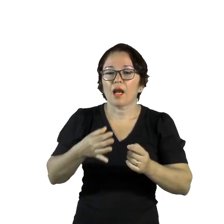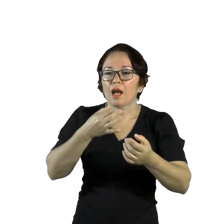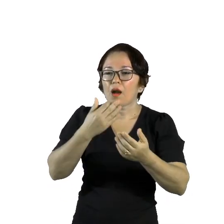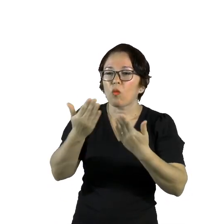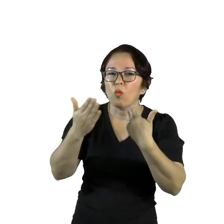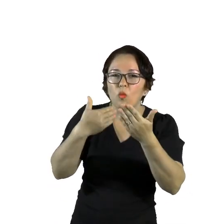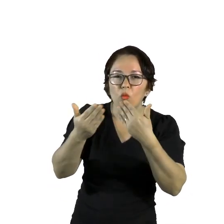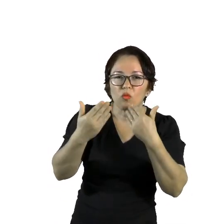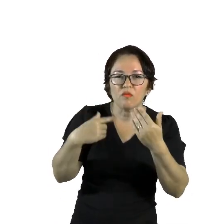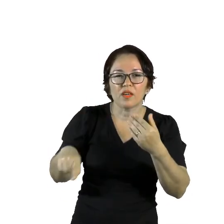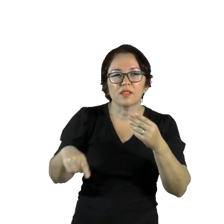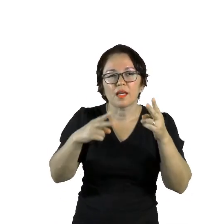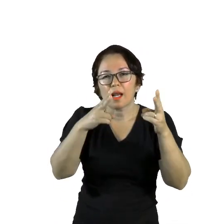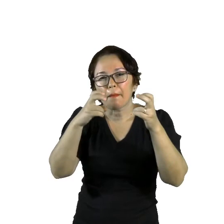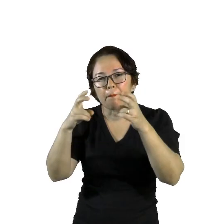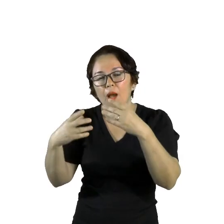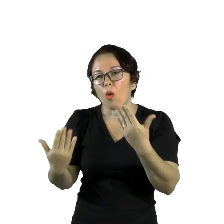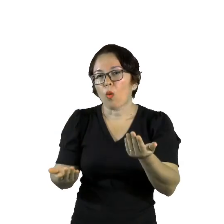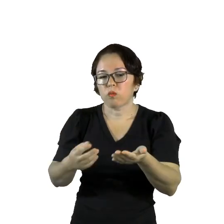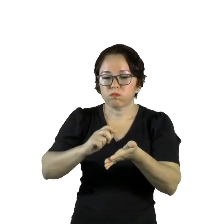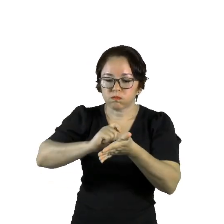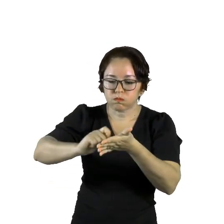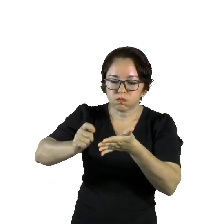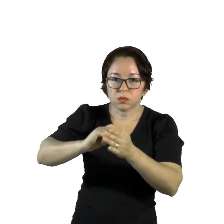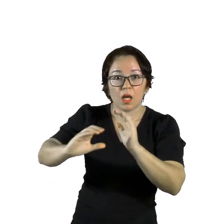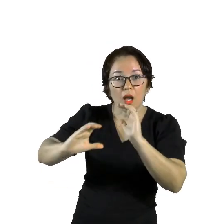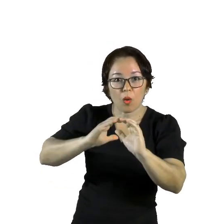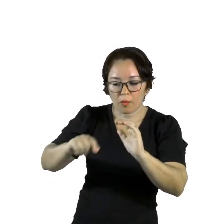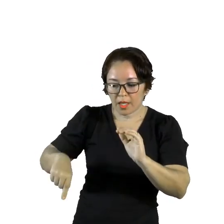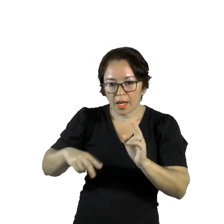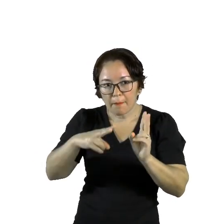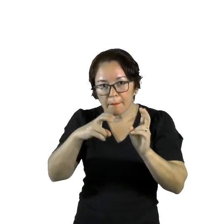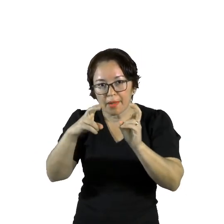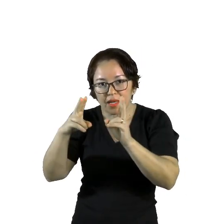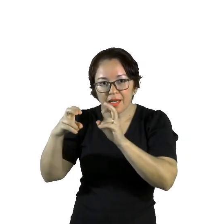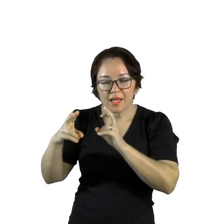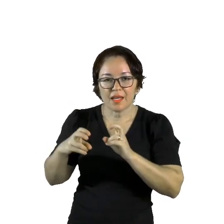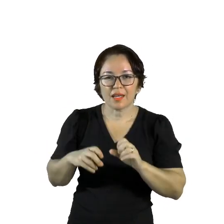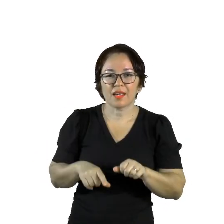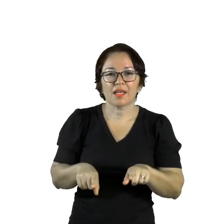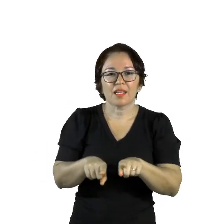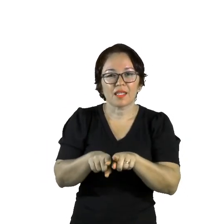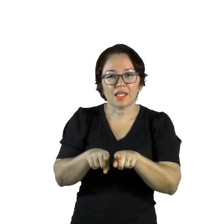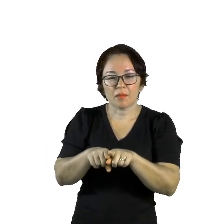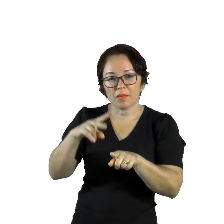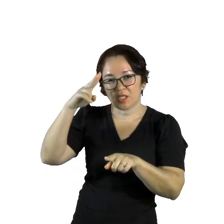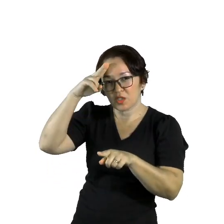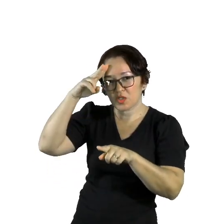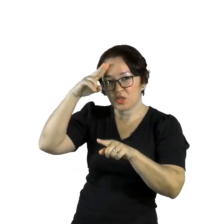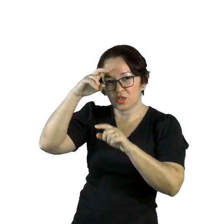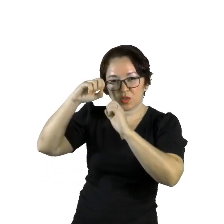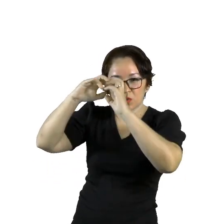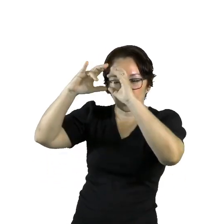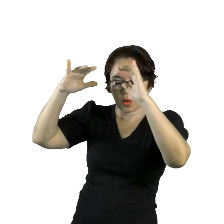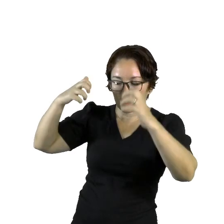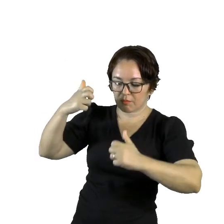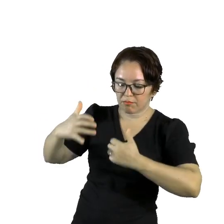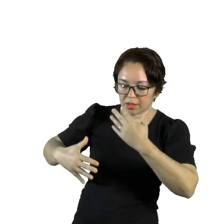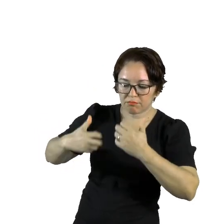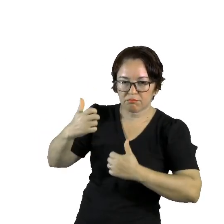Falada e escrita Vivência com contação de história Leitura